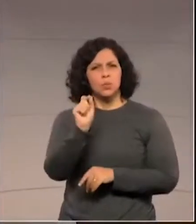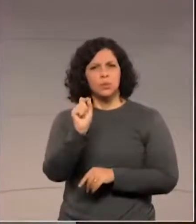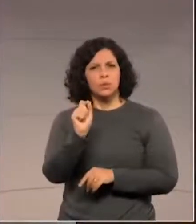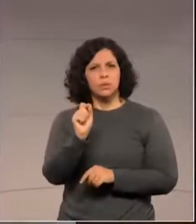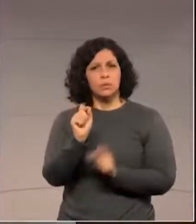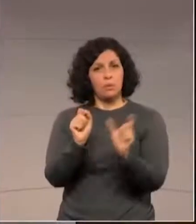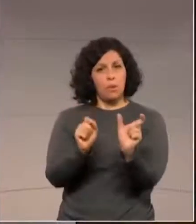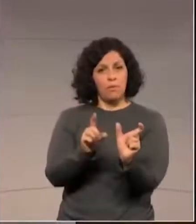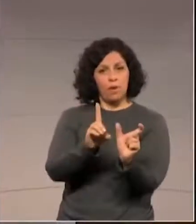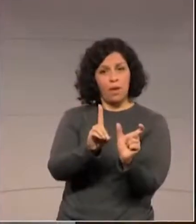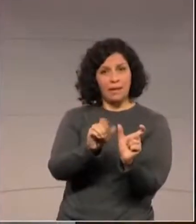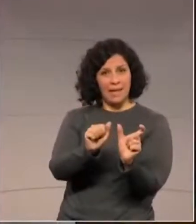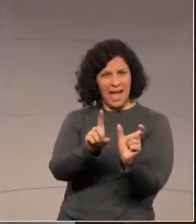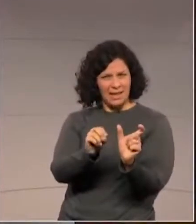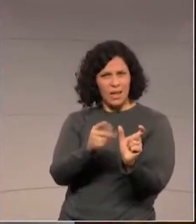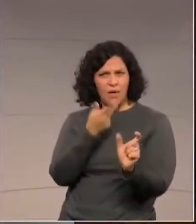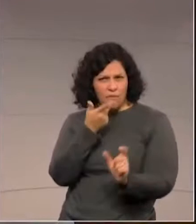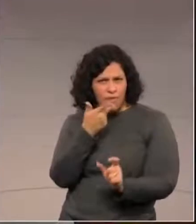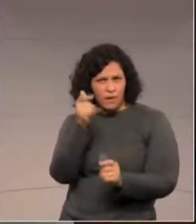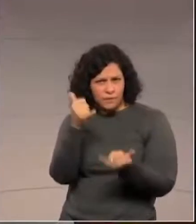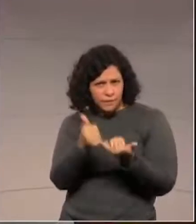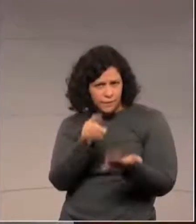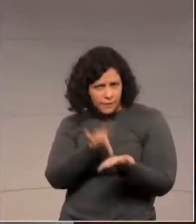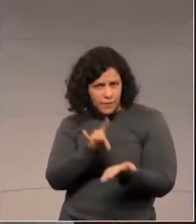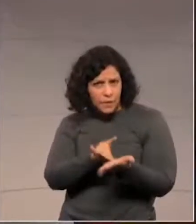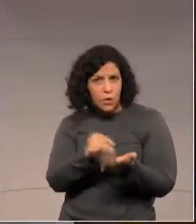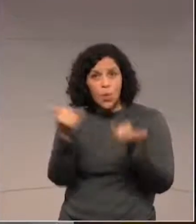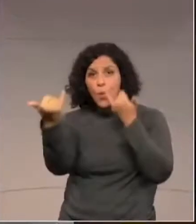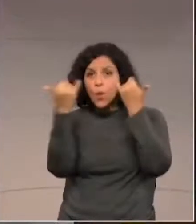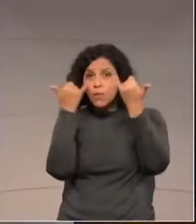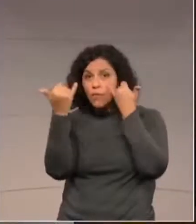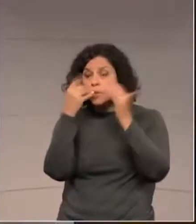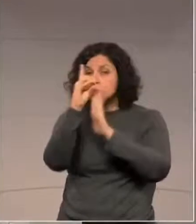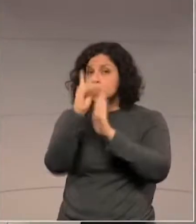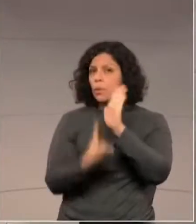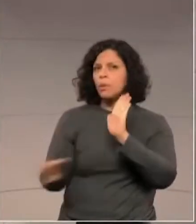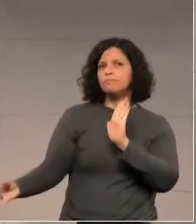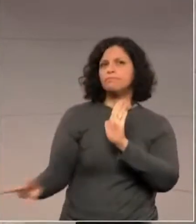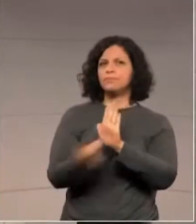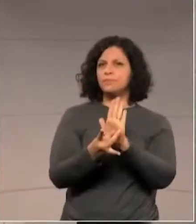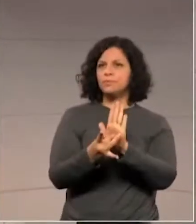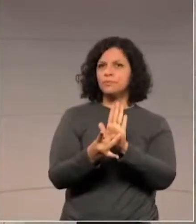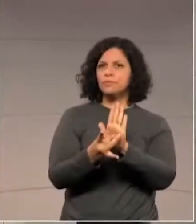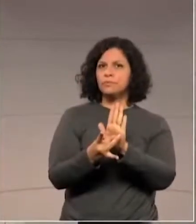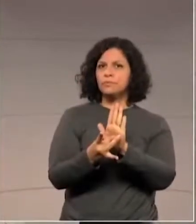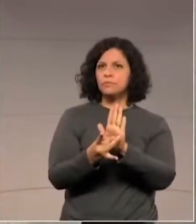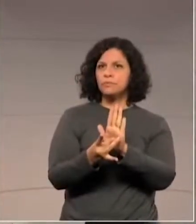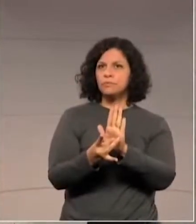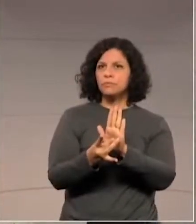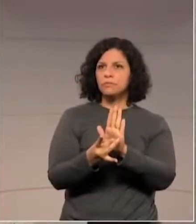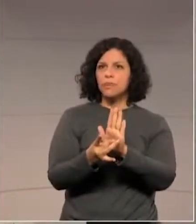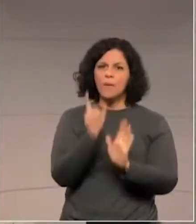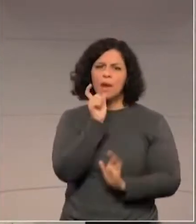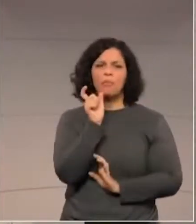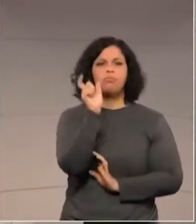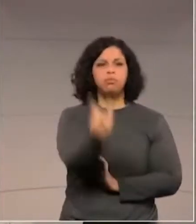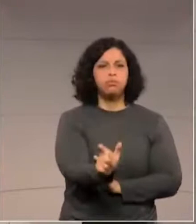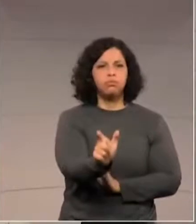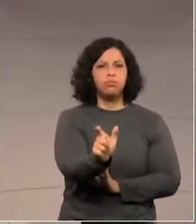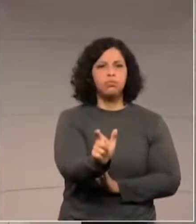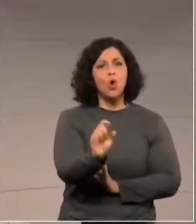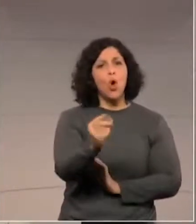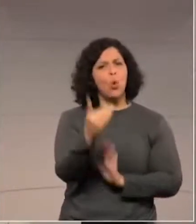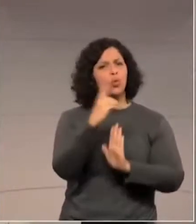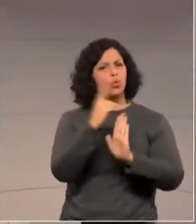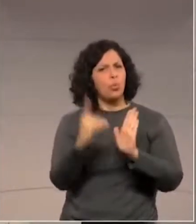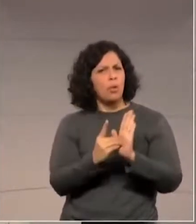palavra dada ou a informação de um documento oficial? Bom, para mim, ambos. Quando alguém